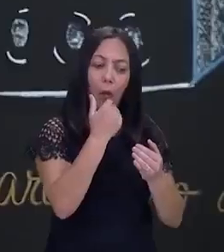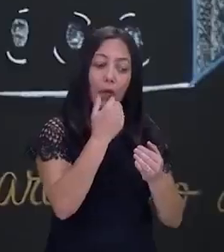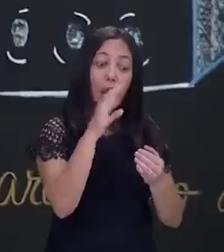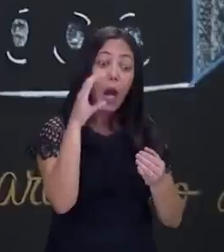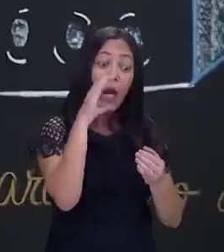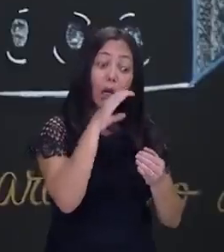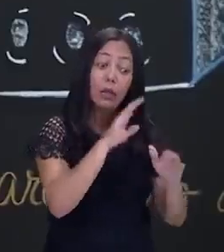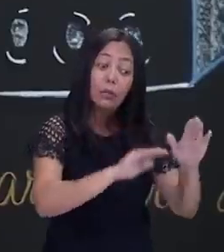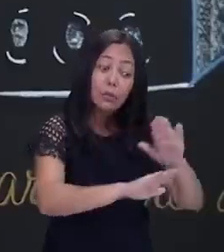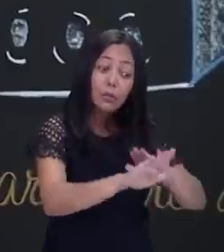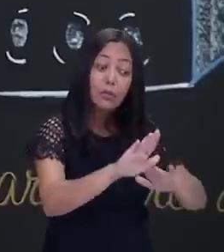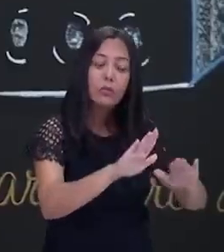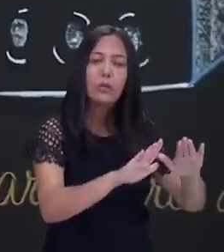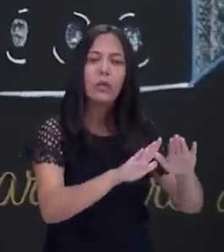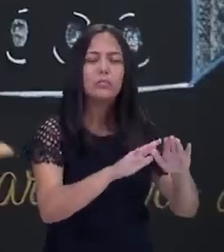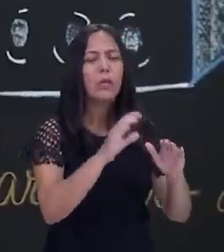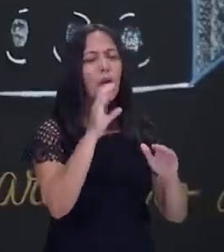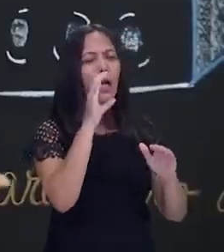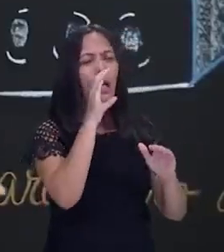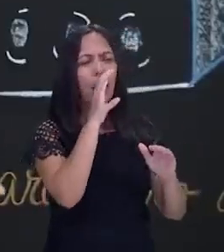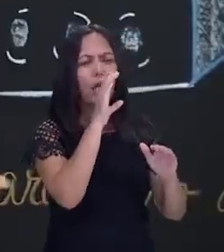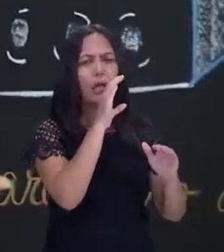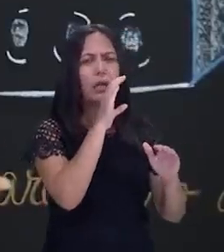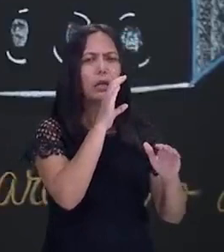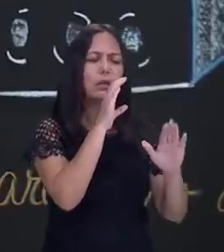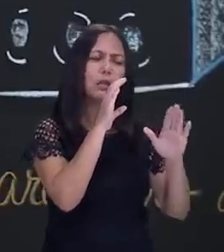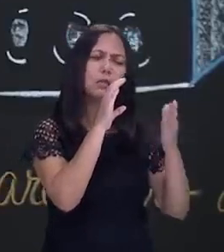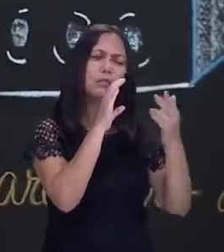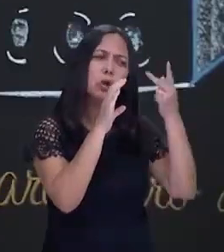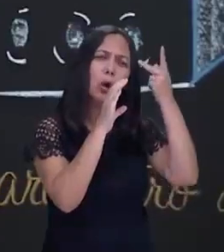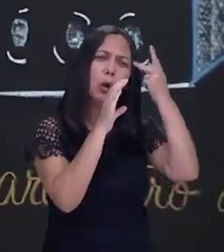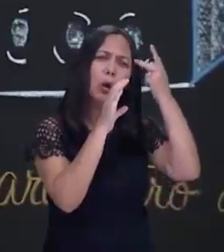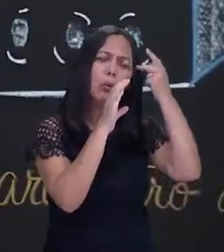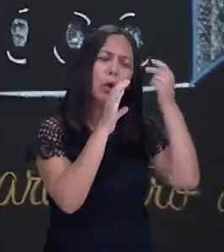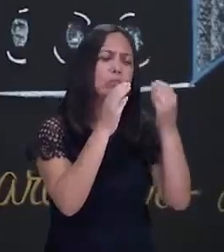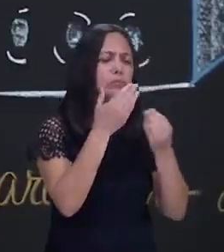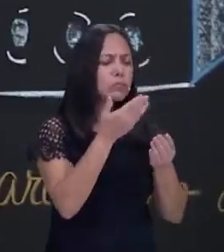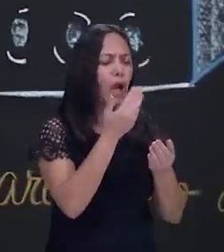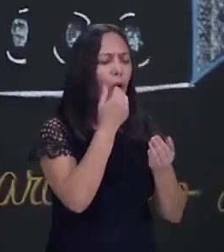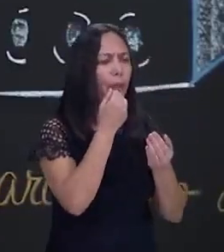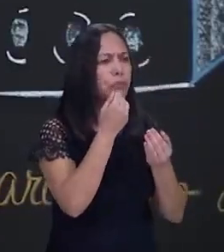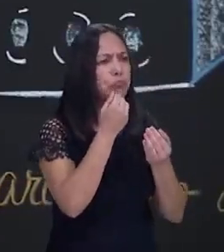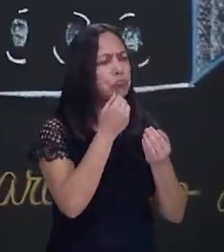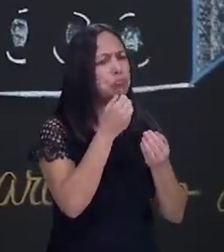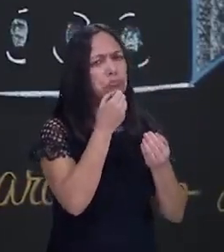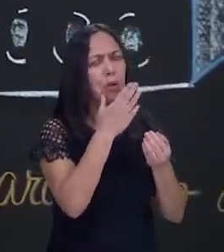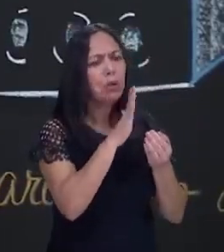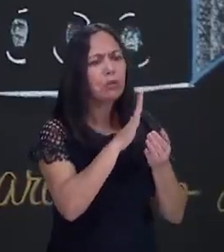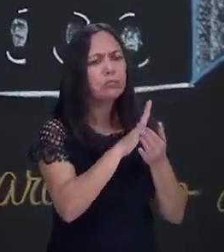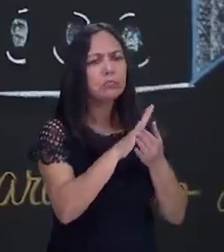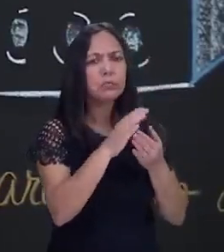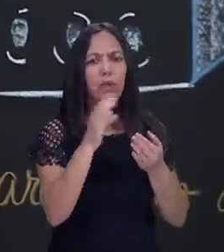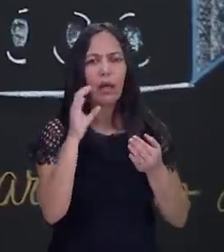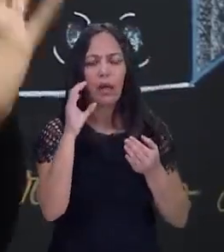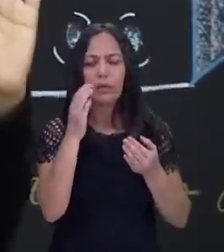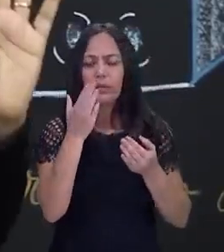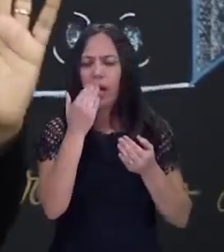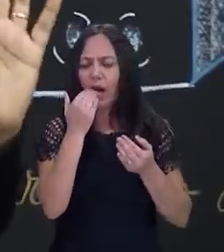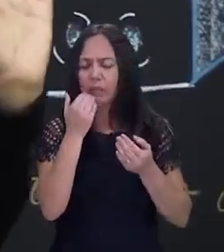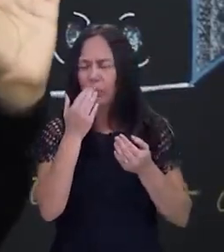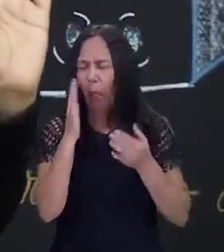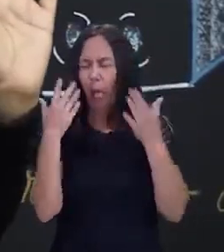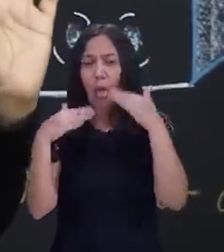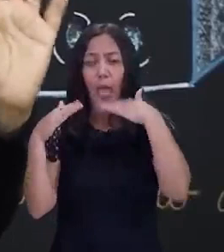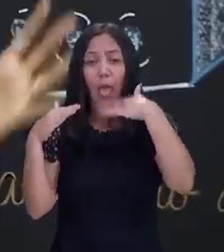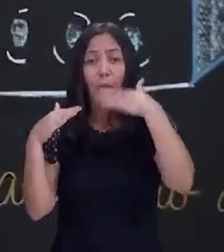quente? Está. Está quente? Quanto? Está quente, você prove um legal. Ou está quente e a tua língua